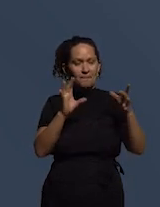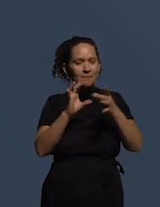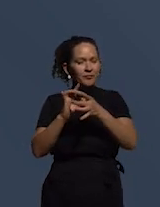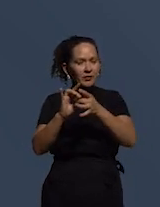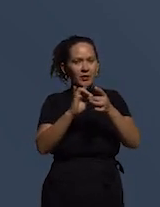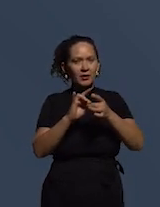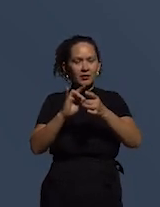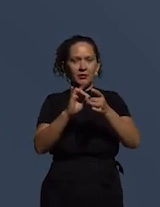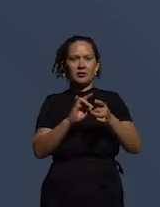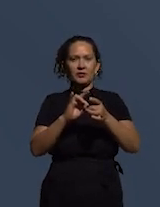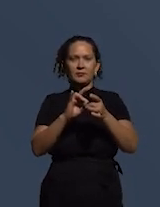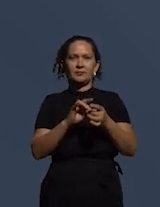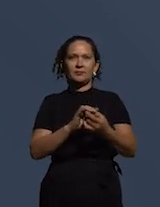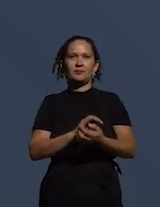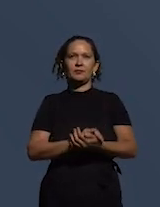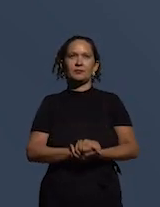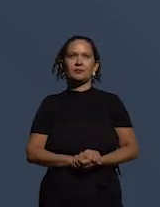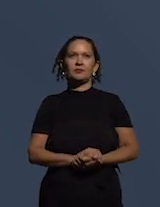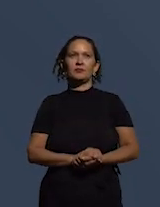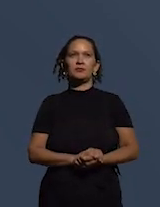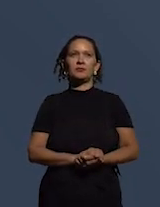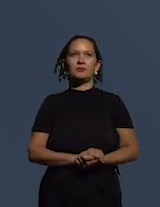index.org